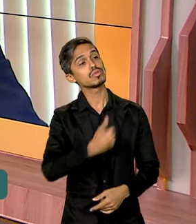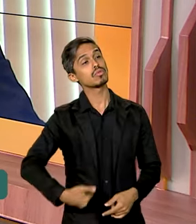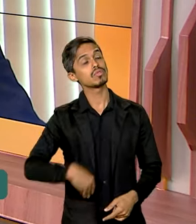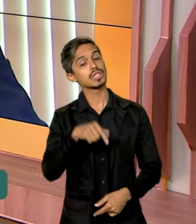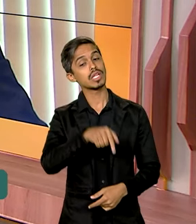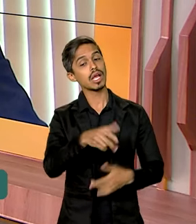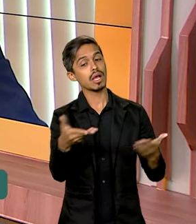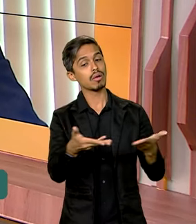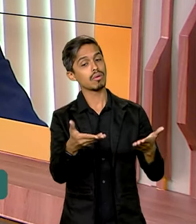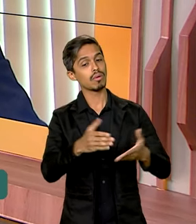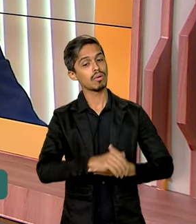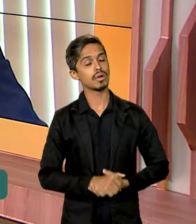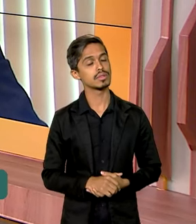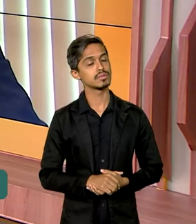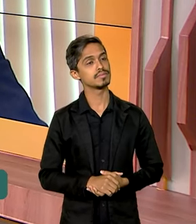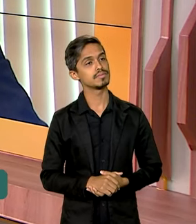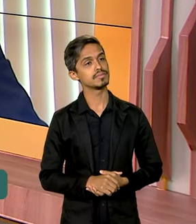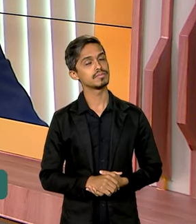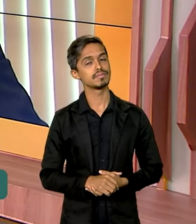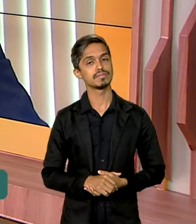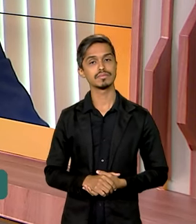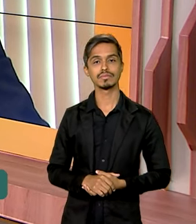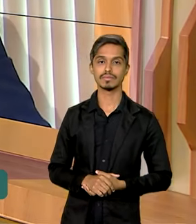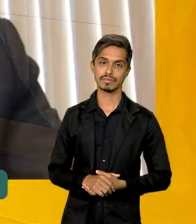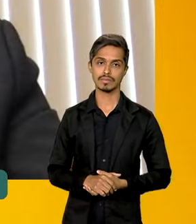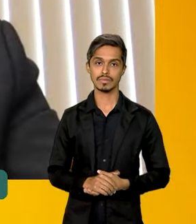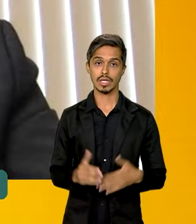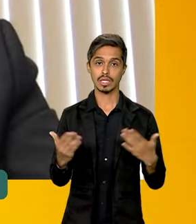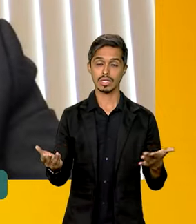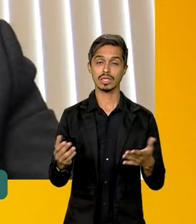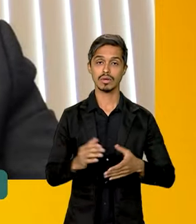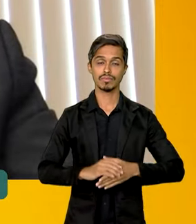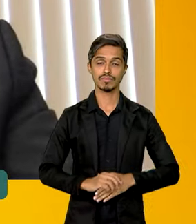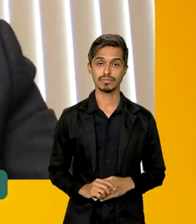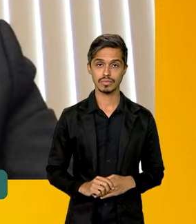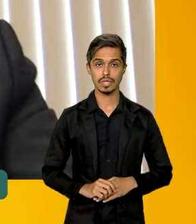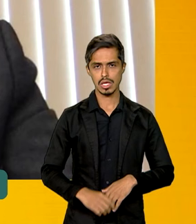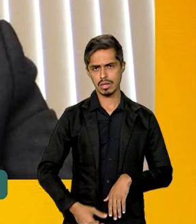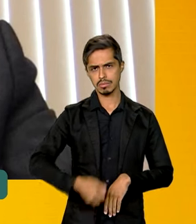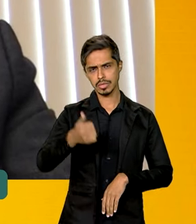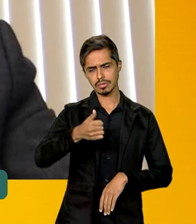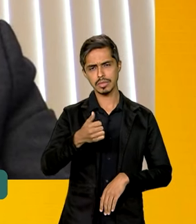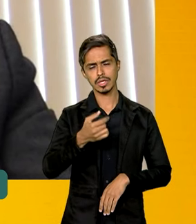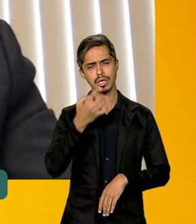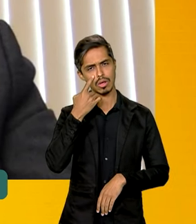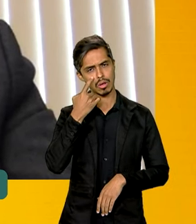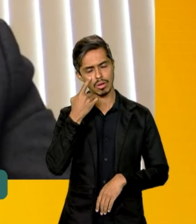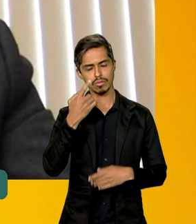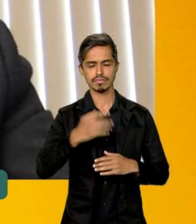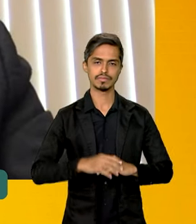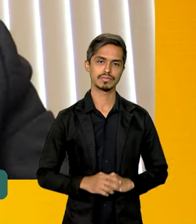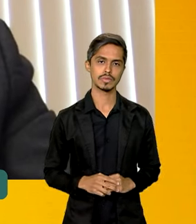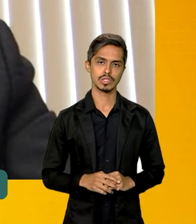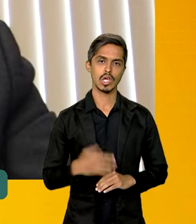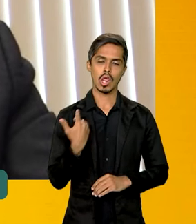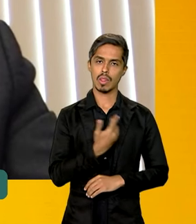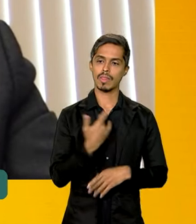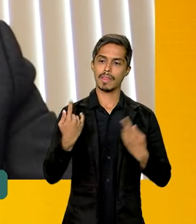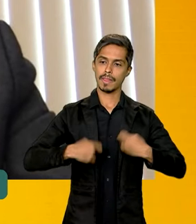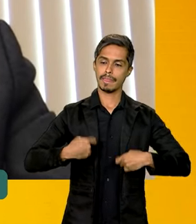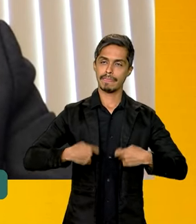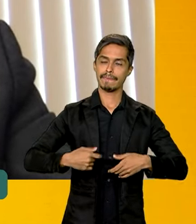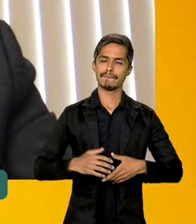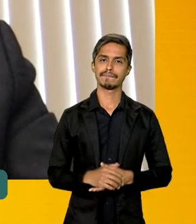a ser alcançada, secretário? Então, primeiro, considerar que a gente precisa